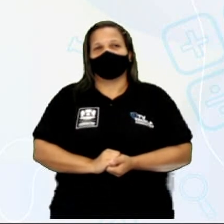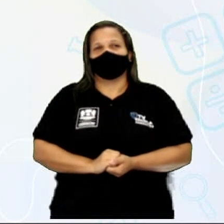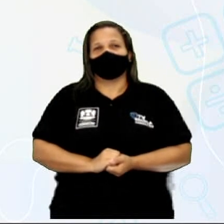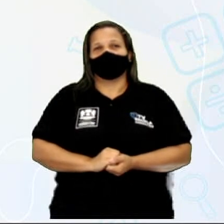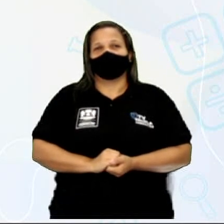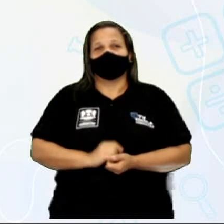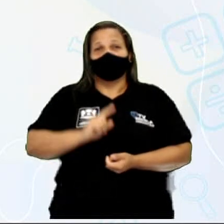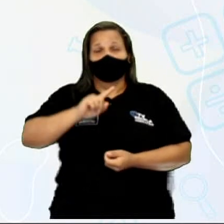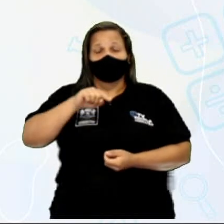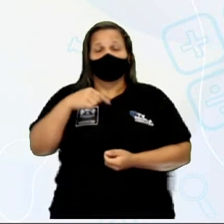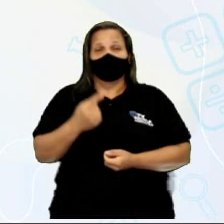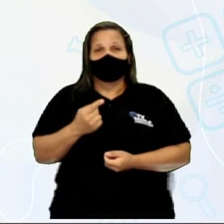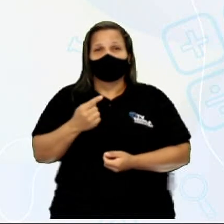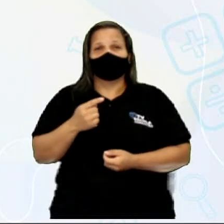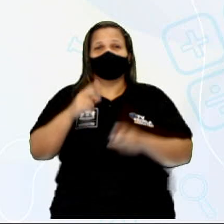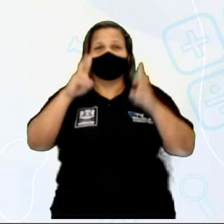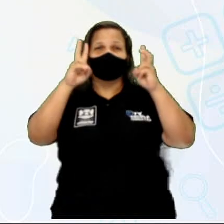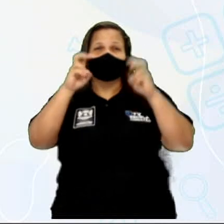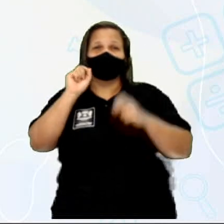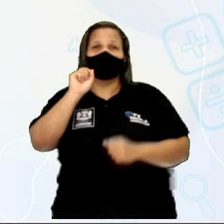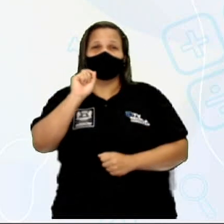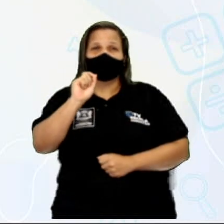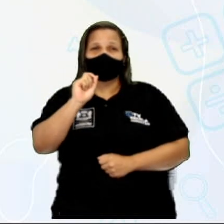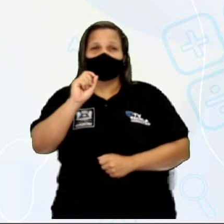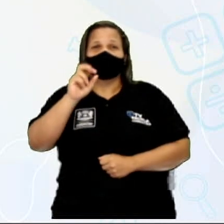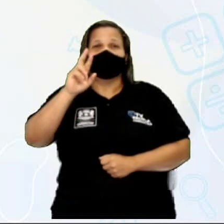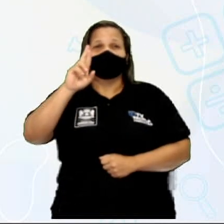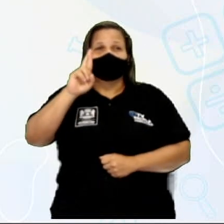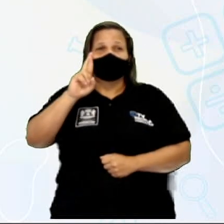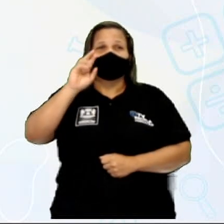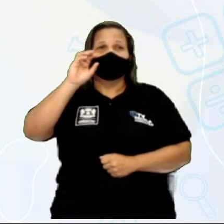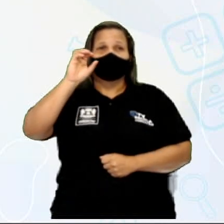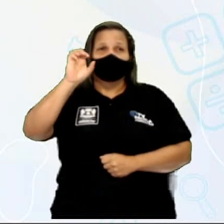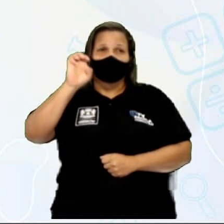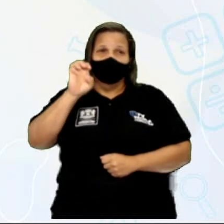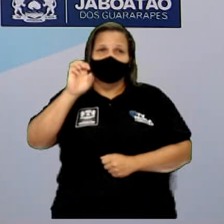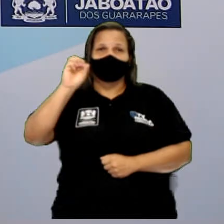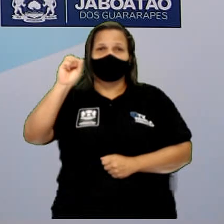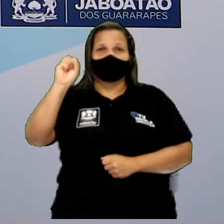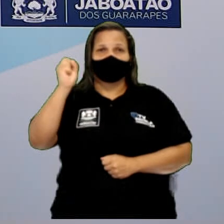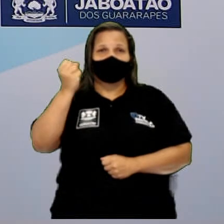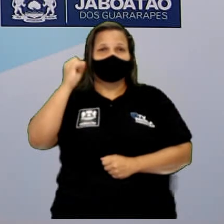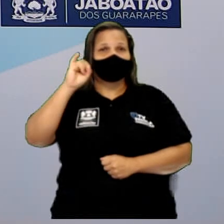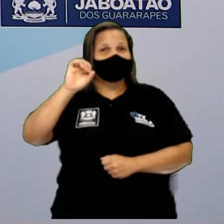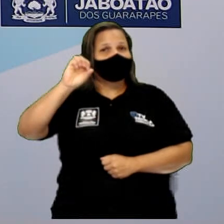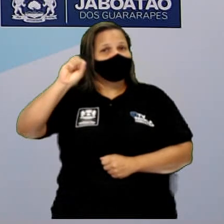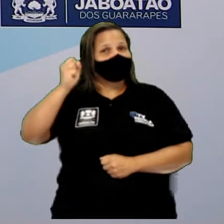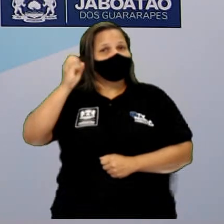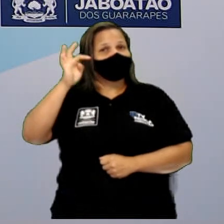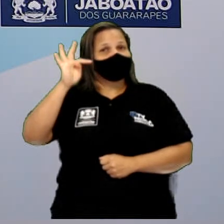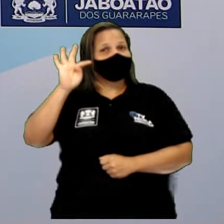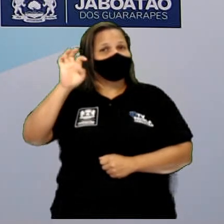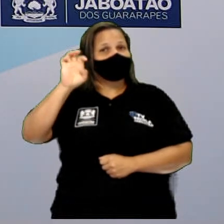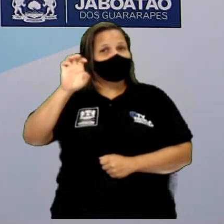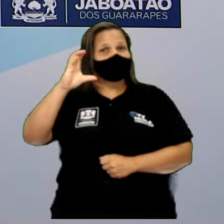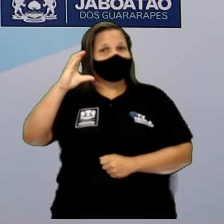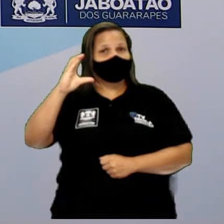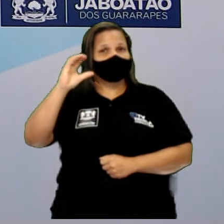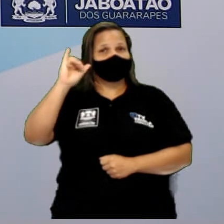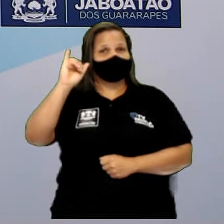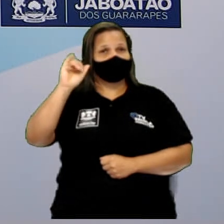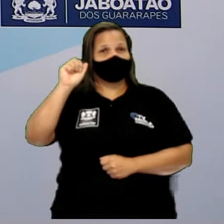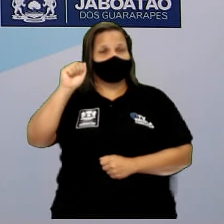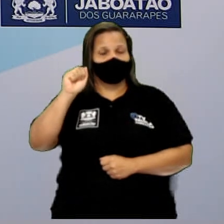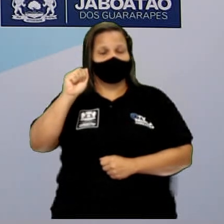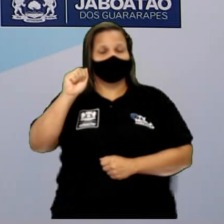Outro ponto, que é o nosso objetivo aqui, é a resistência elétrica. Ou seja, ela é definida como a